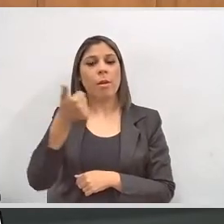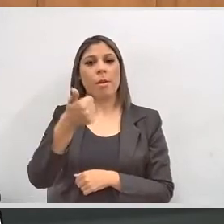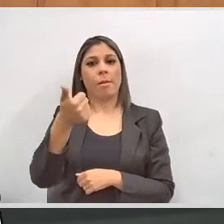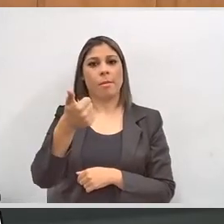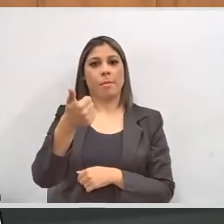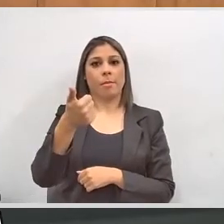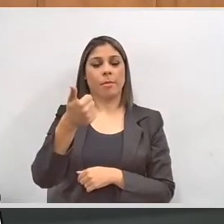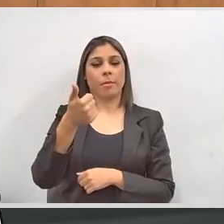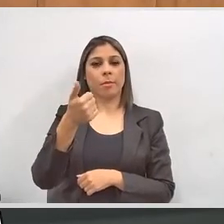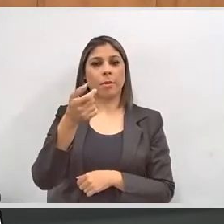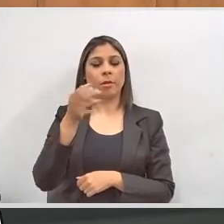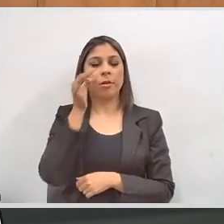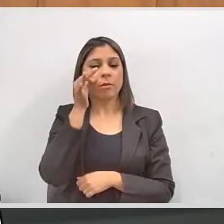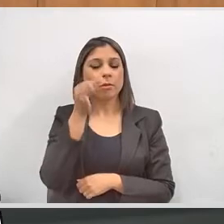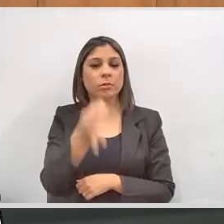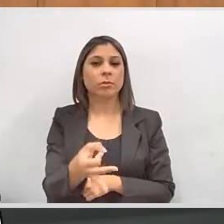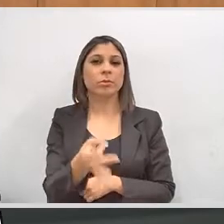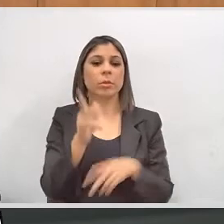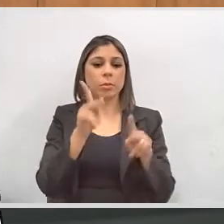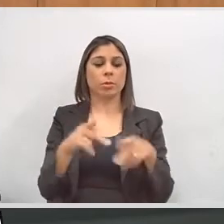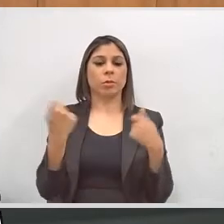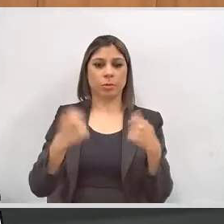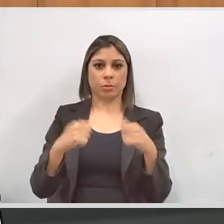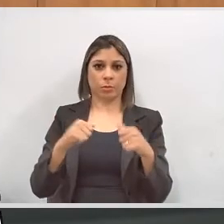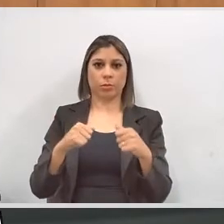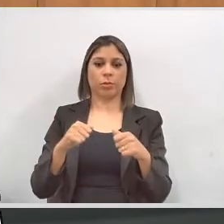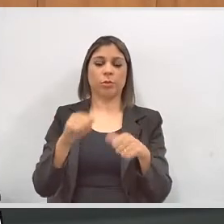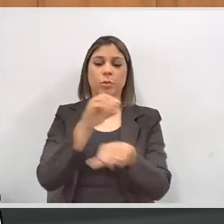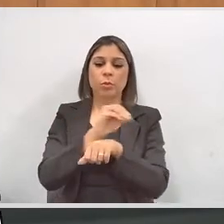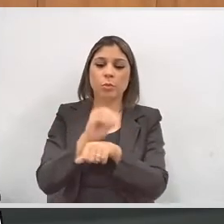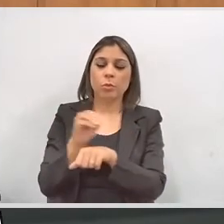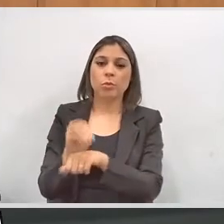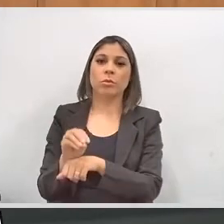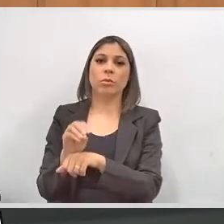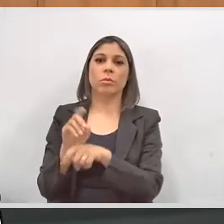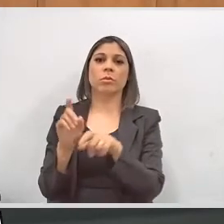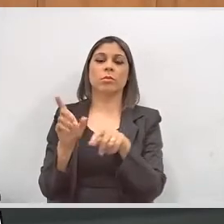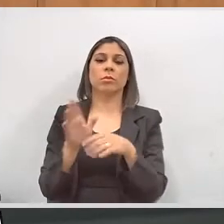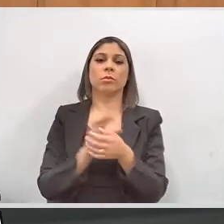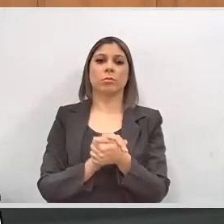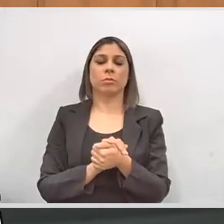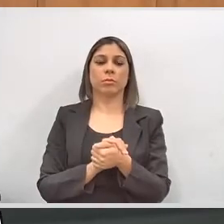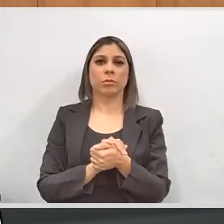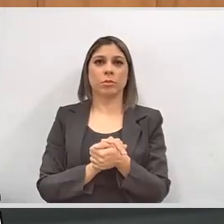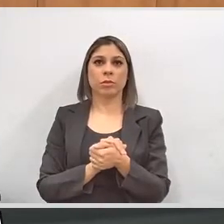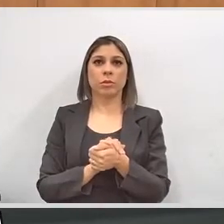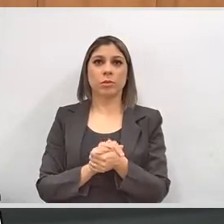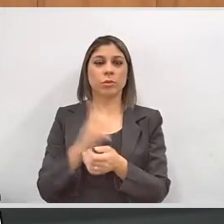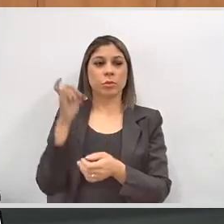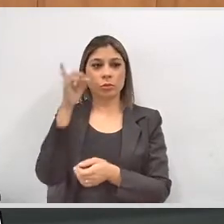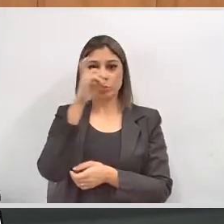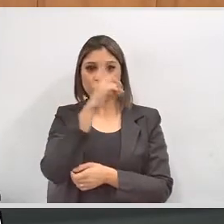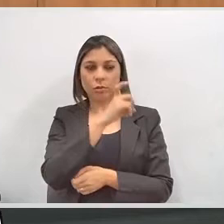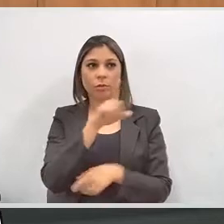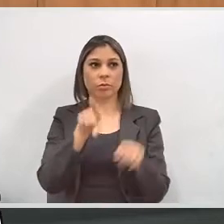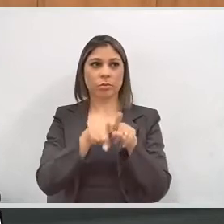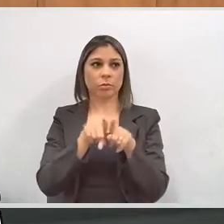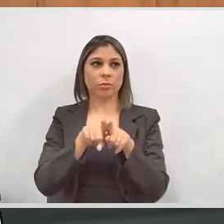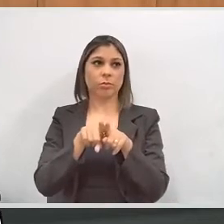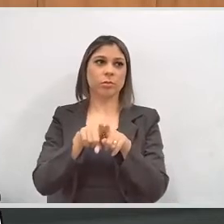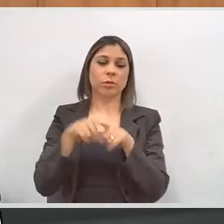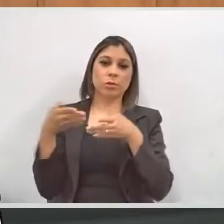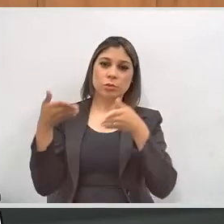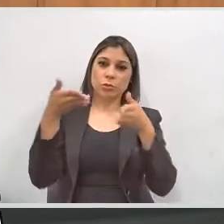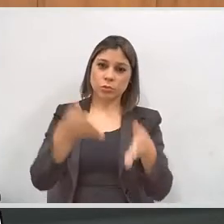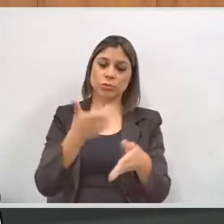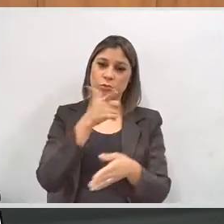e, a cada dia, mais atenção ao necessitado de cuidados e, maiormente, da dificuldade de locomoção.